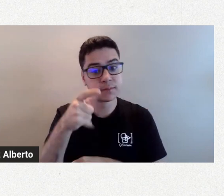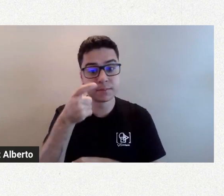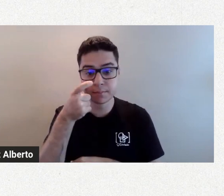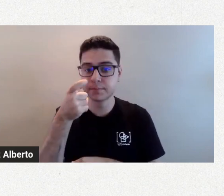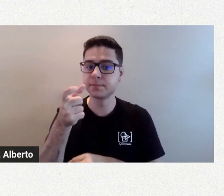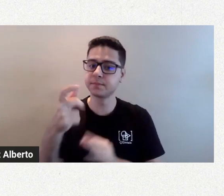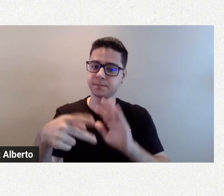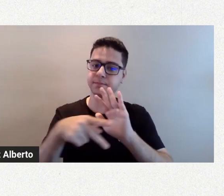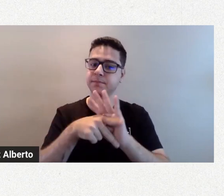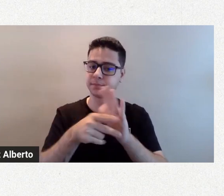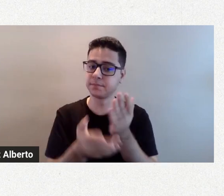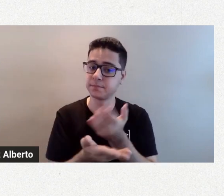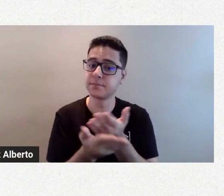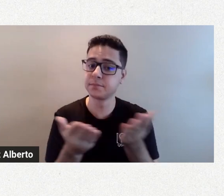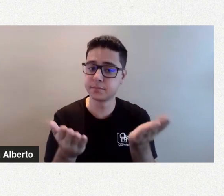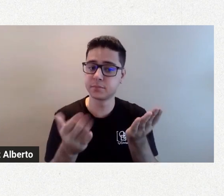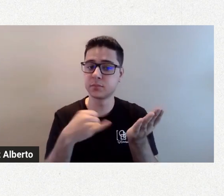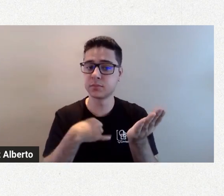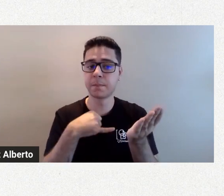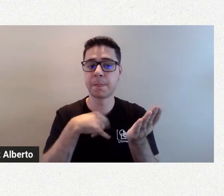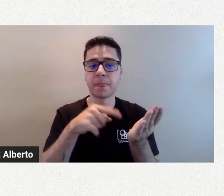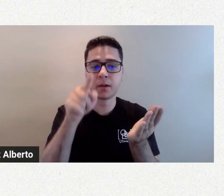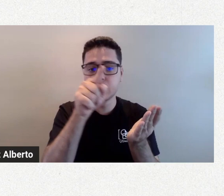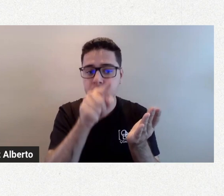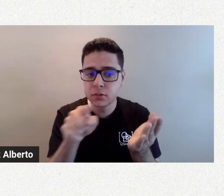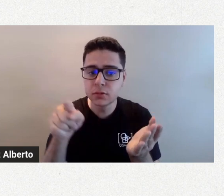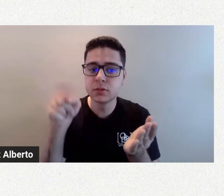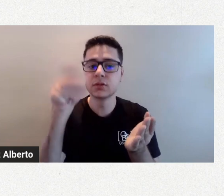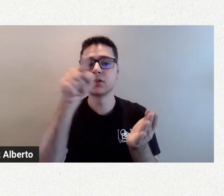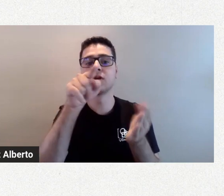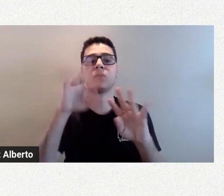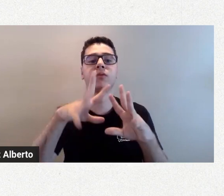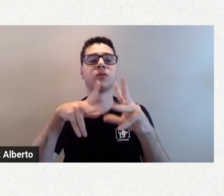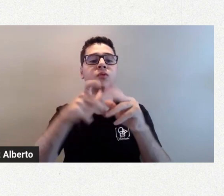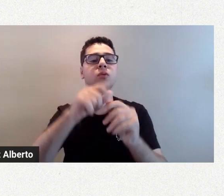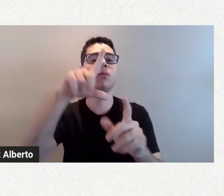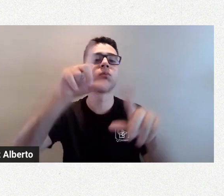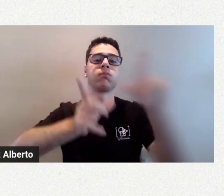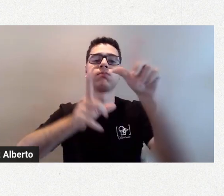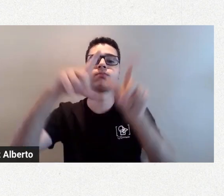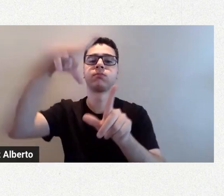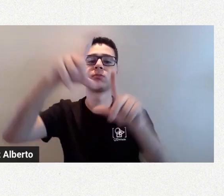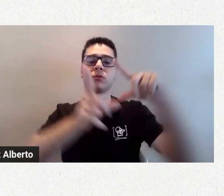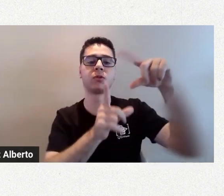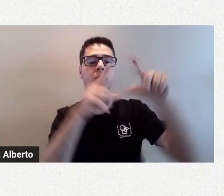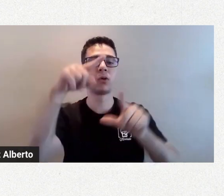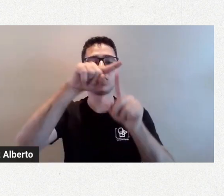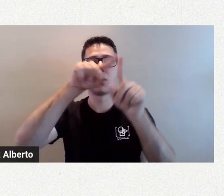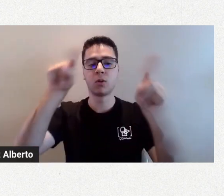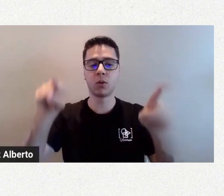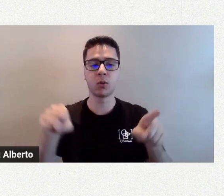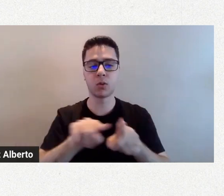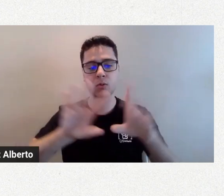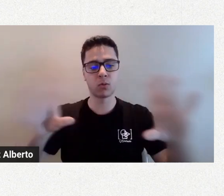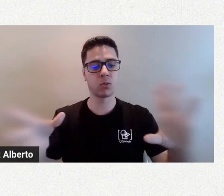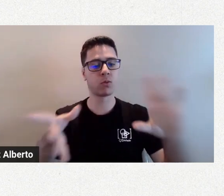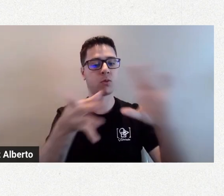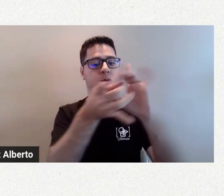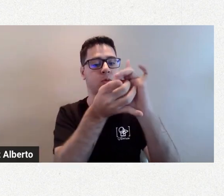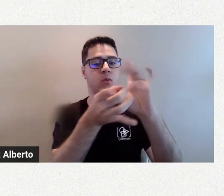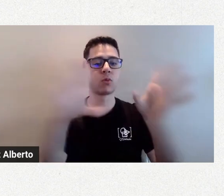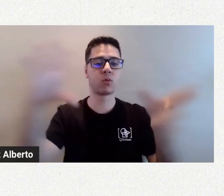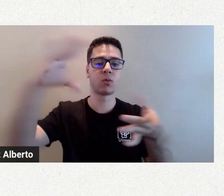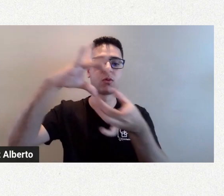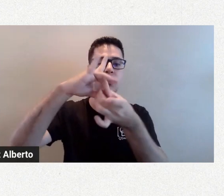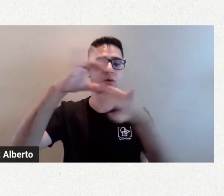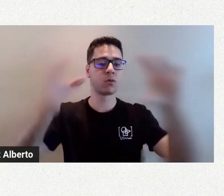no círculo, né? E todas as formas que a gente pode conseguir de harmonização nesse círculo cromático.